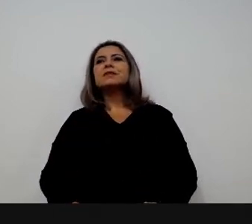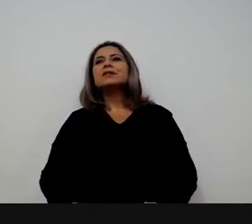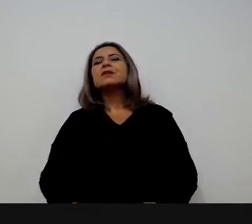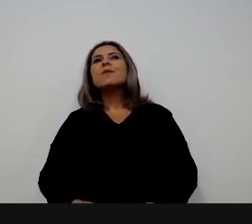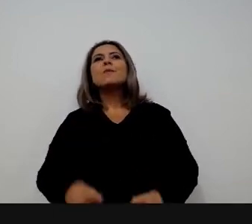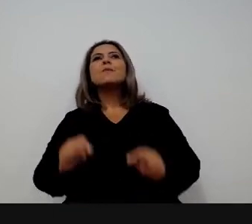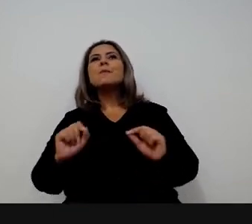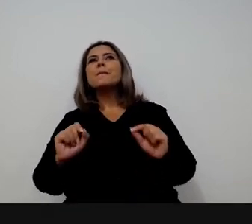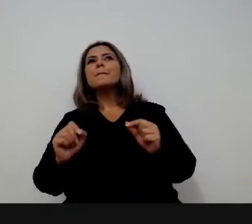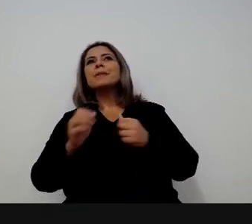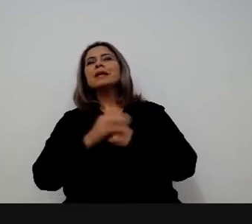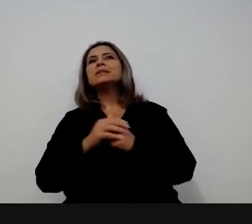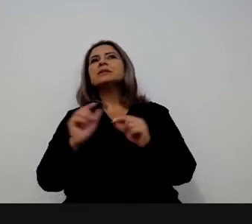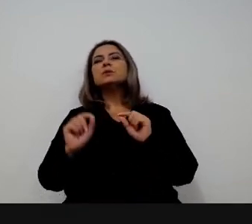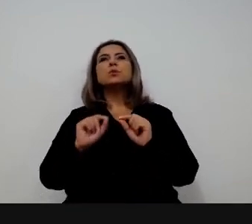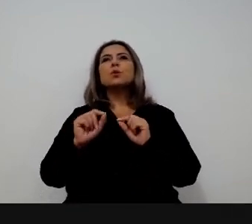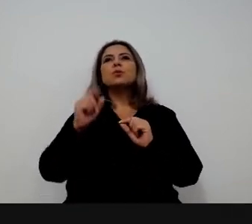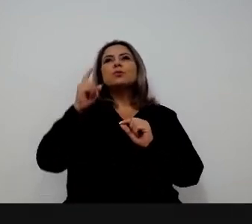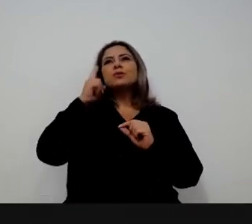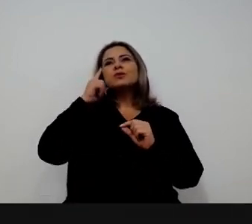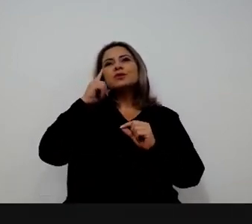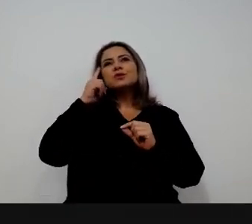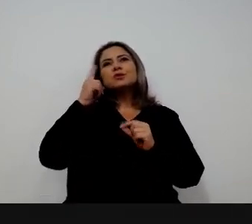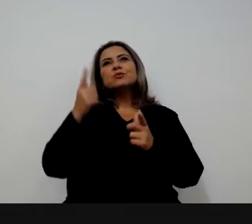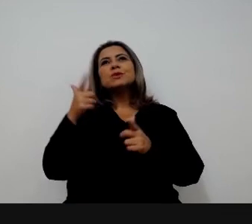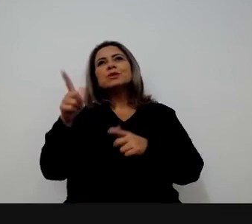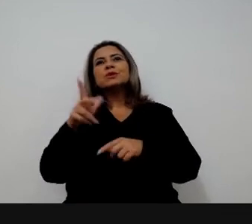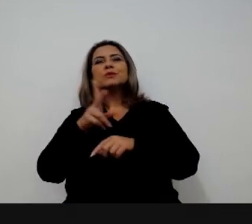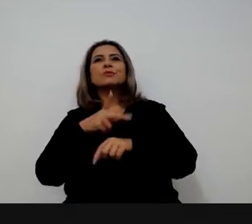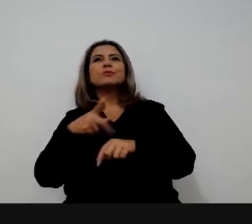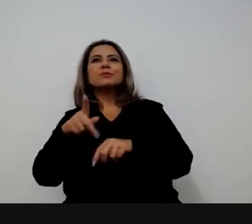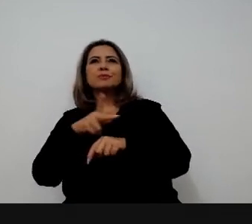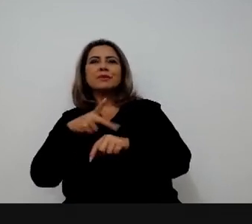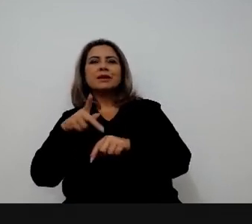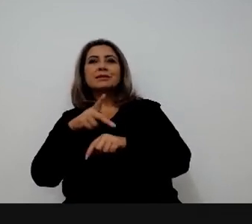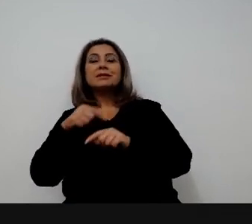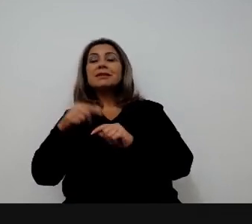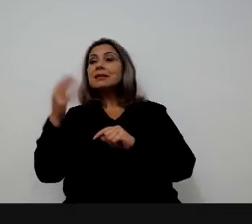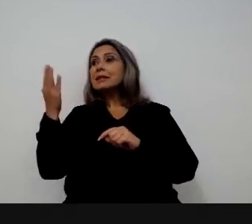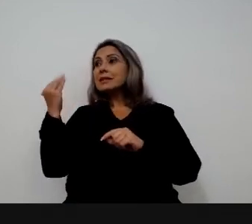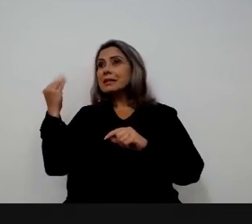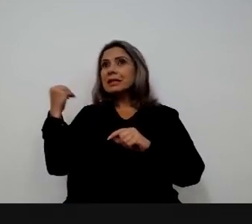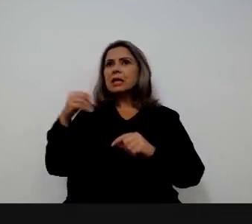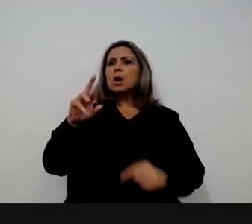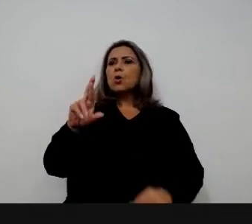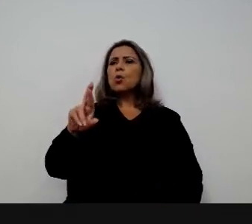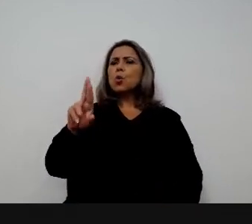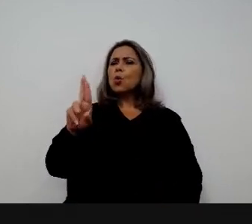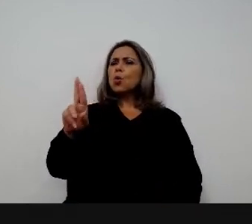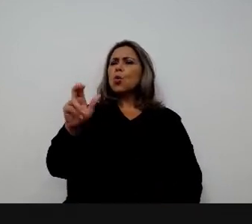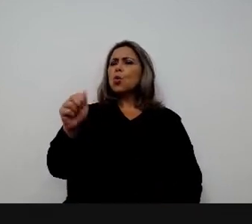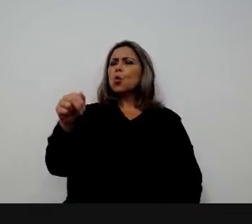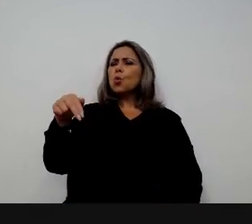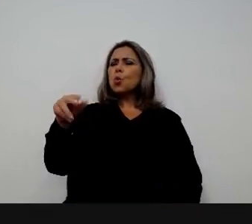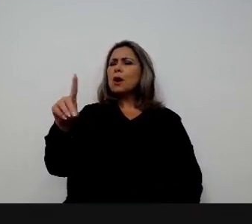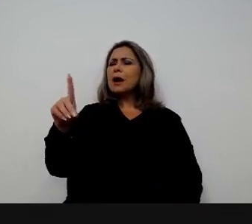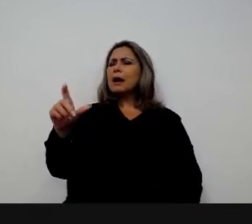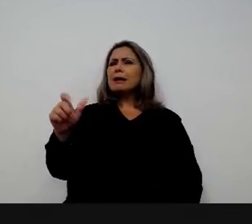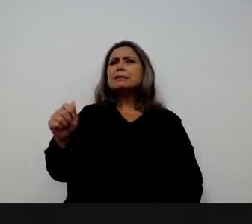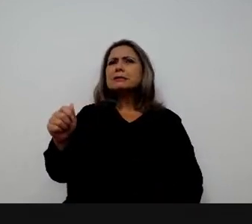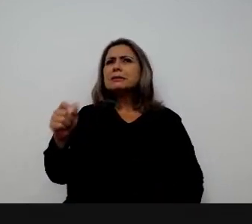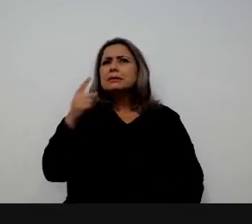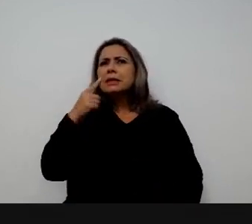acabou se tornando uma alternativa à democracia para vários outros países e antes você pega um país como Ruanda um país como